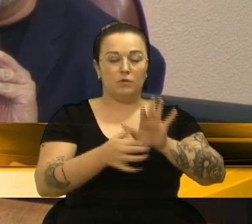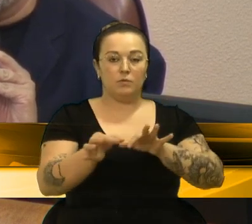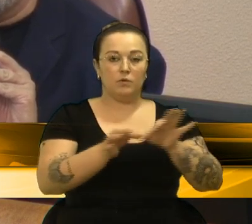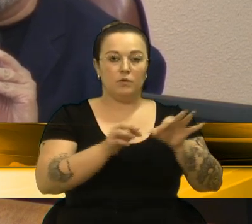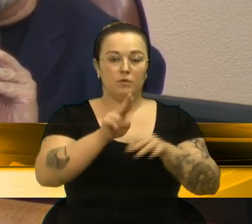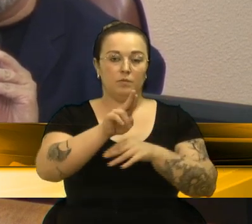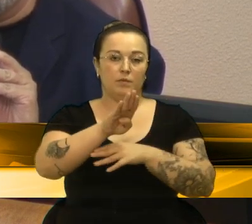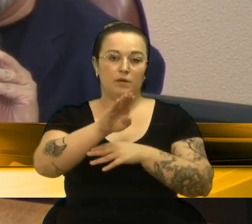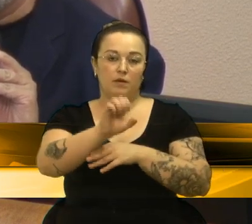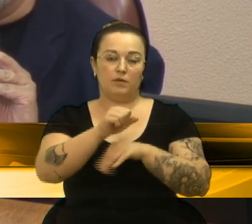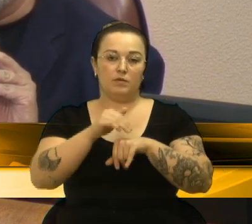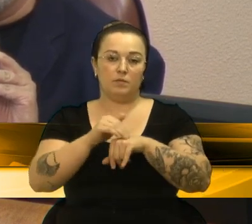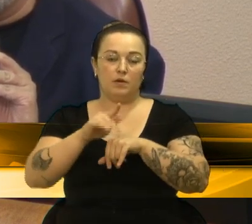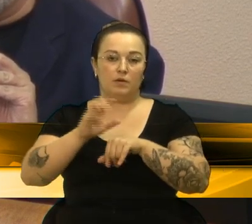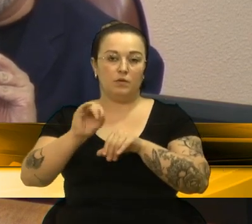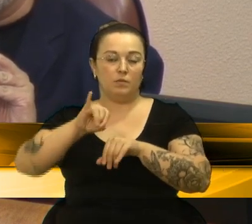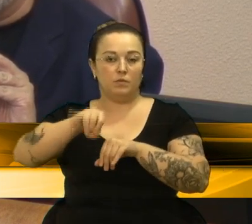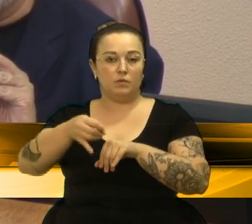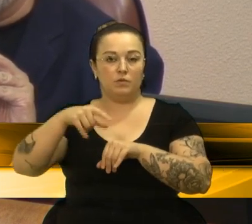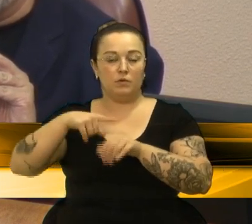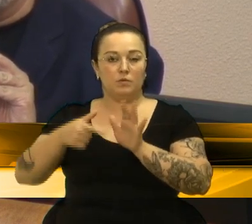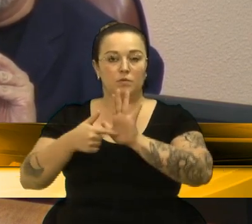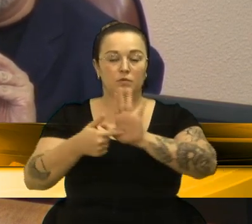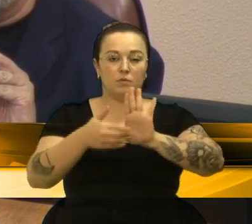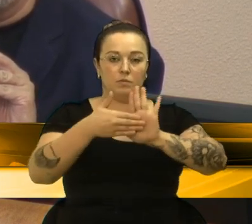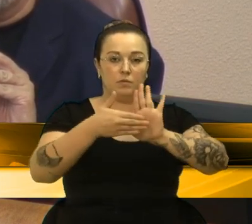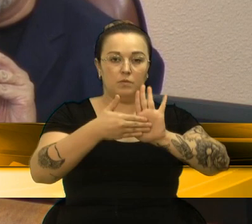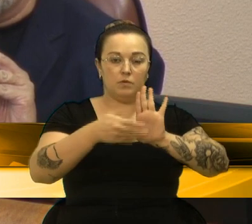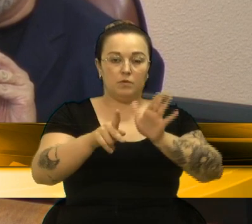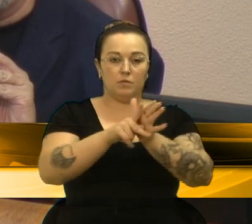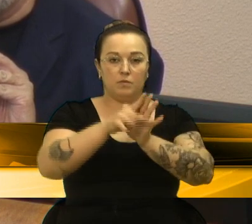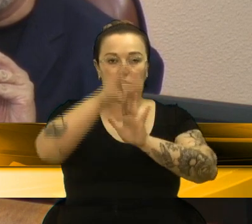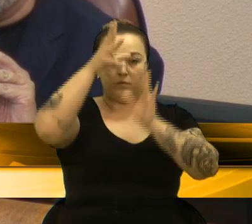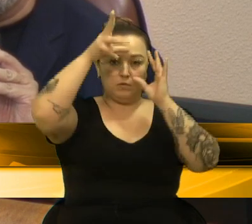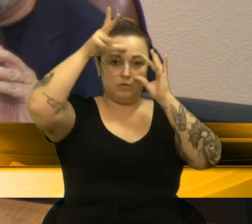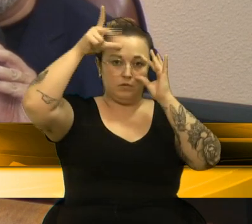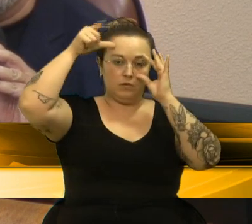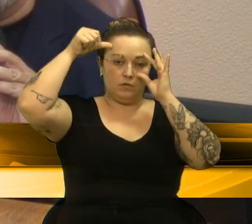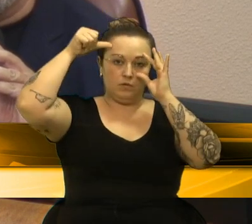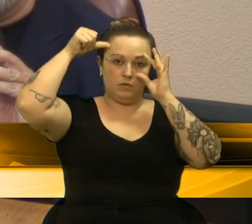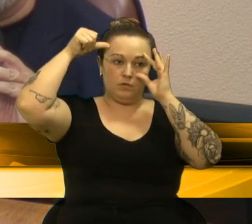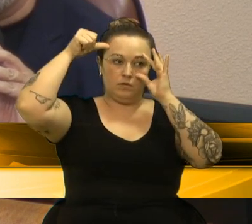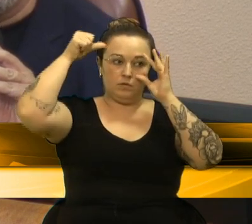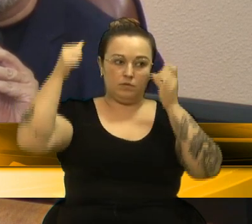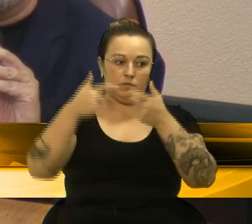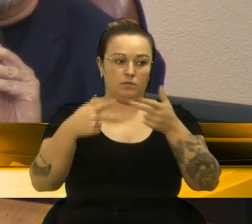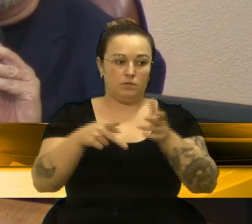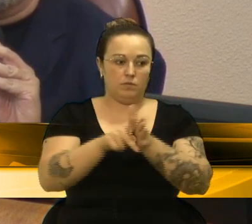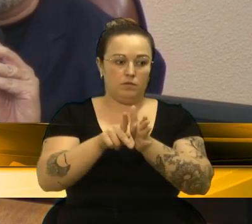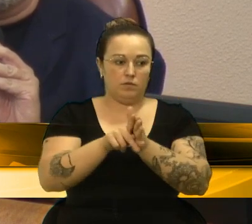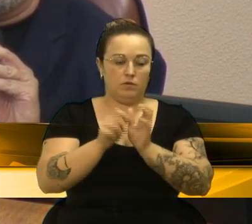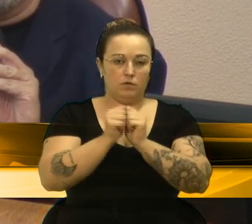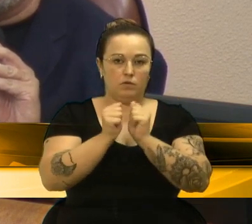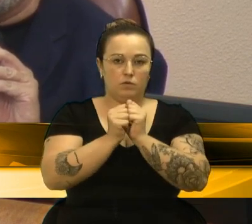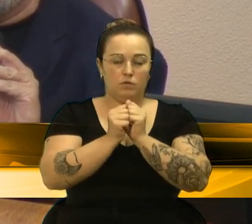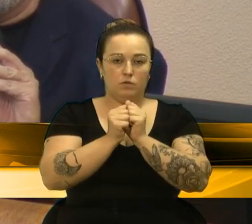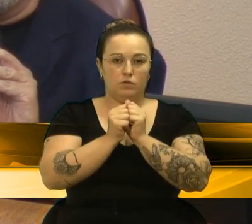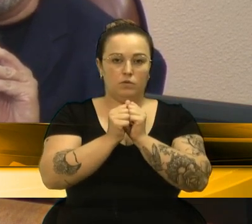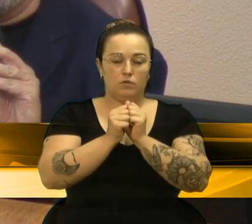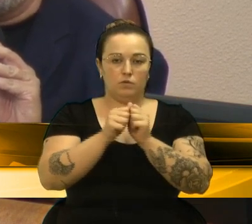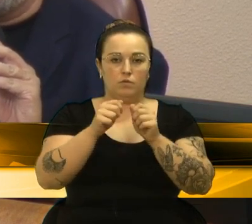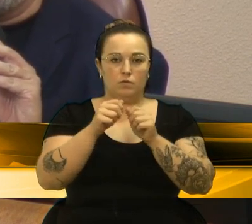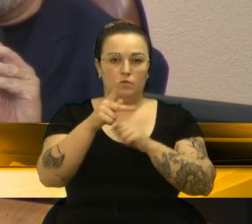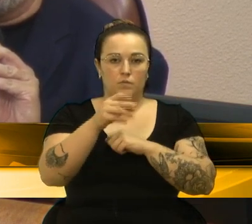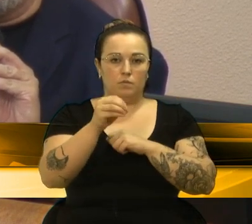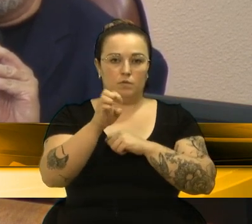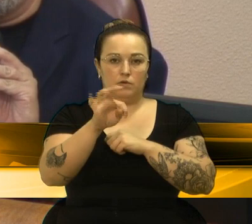oportunidade, o Conselho desmembrou a proposta do Executivo aprovando o programa UBS+, e rejeitando a gestão compartilhada do postão 24 horas. O Conselho